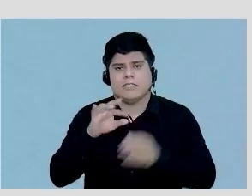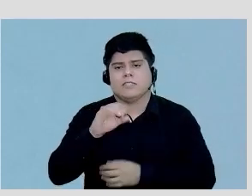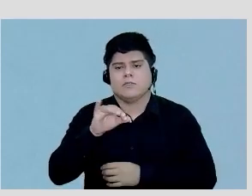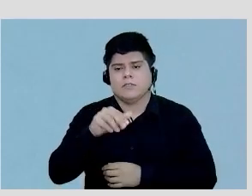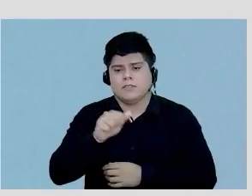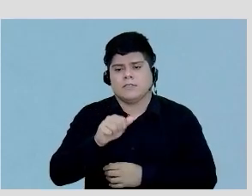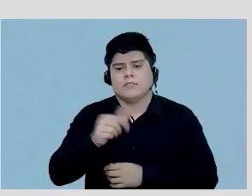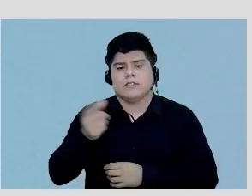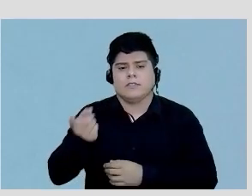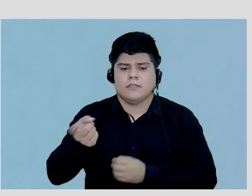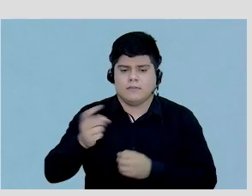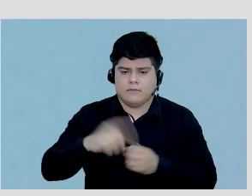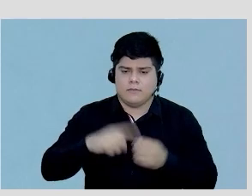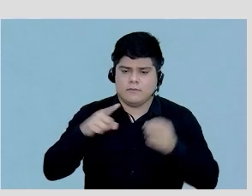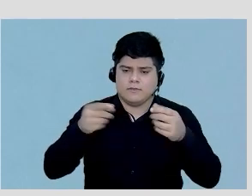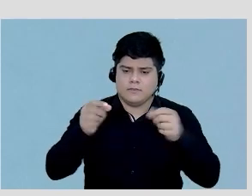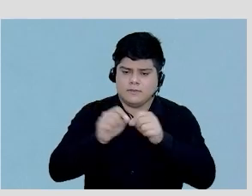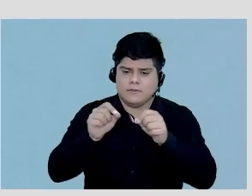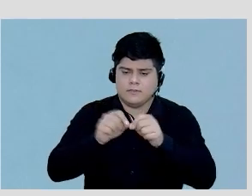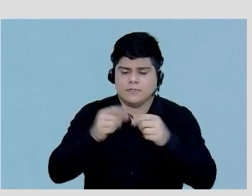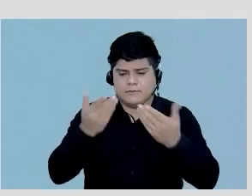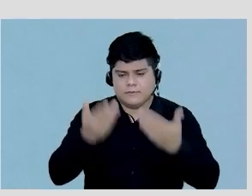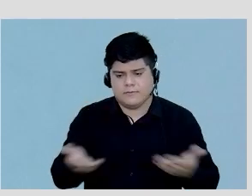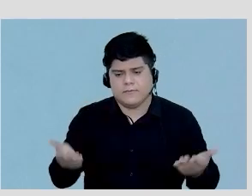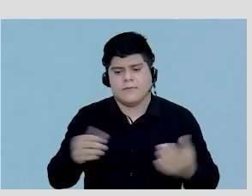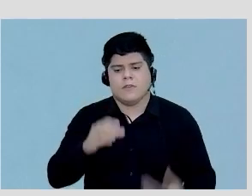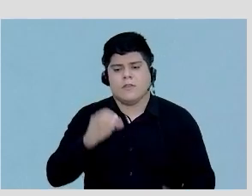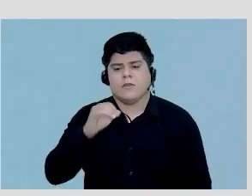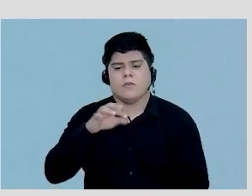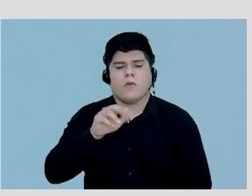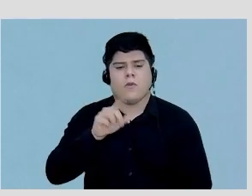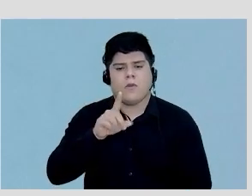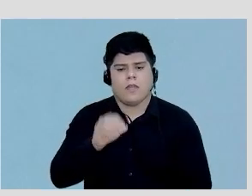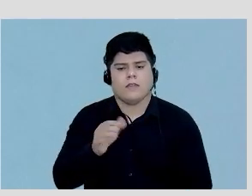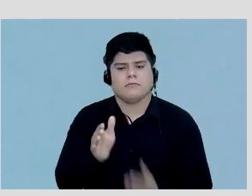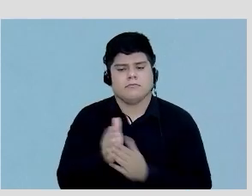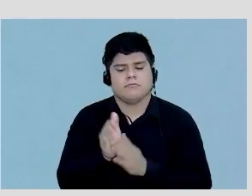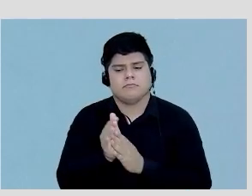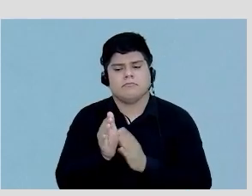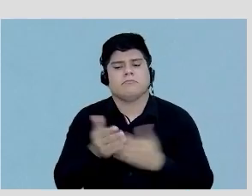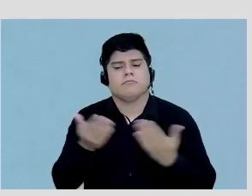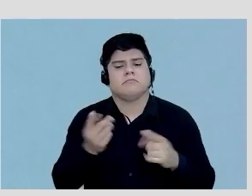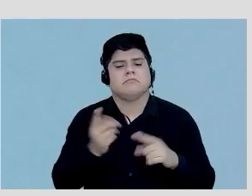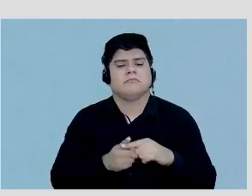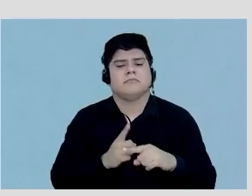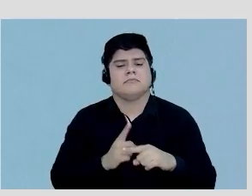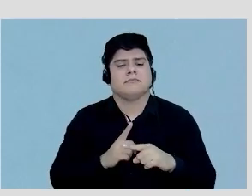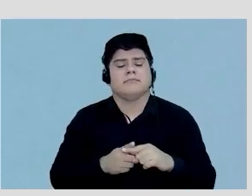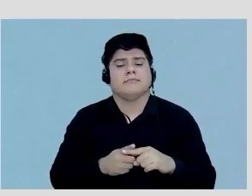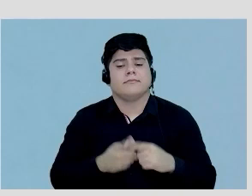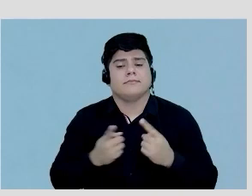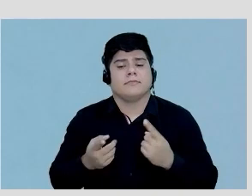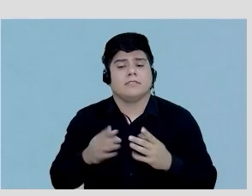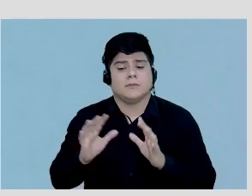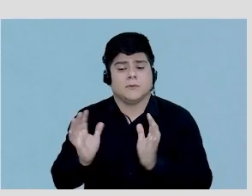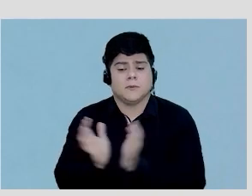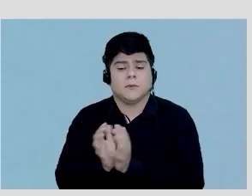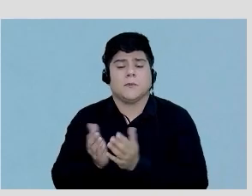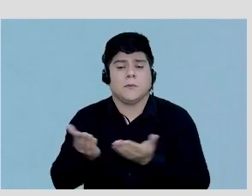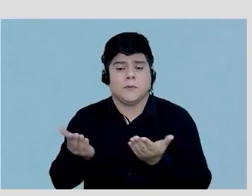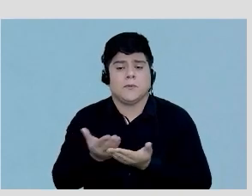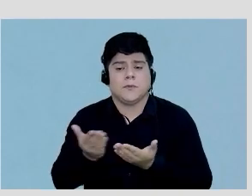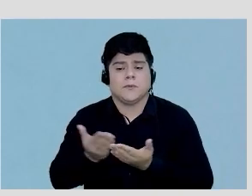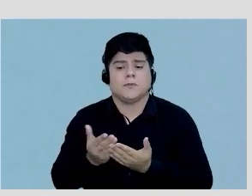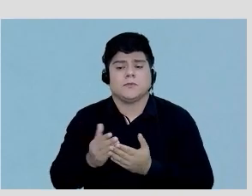retornam aquilo que vocês vêm fazendo o Conrado está de parabéns porque esse time hoje